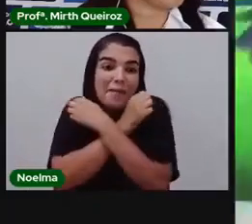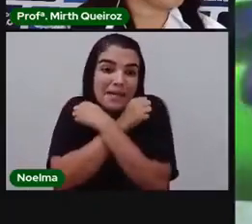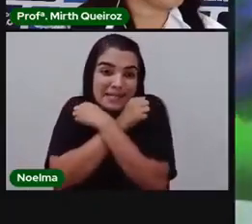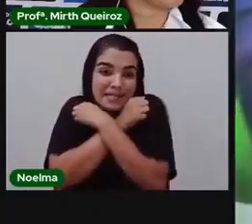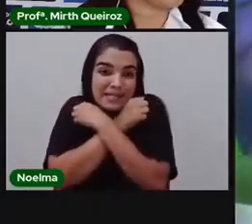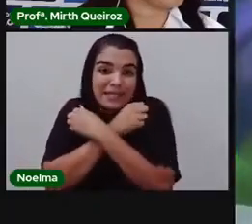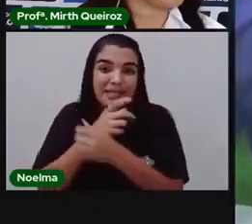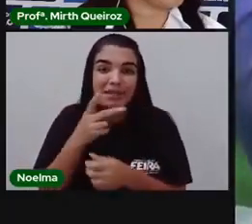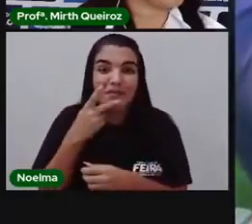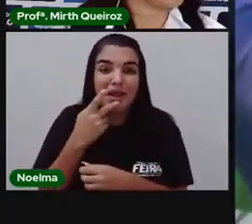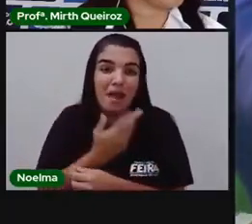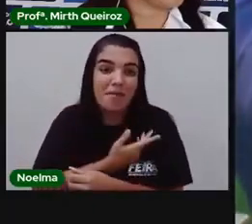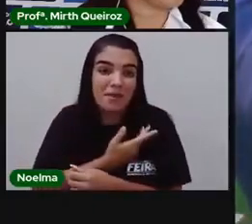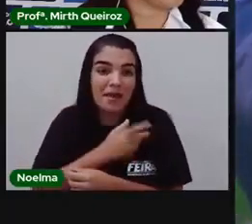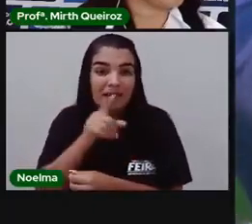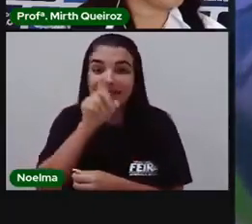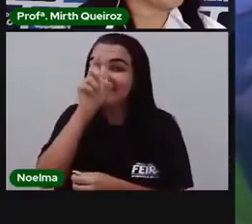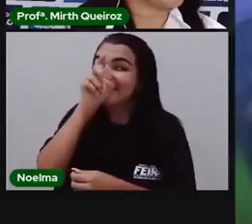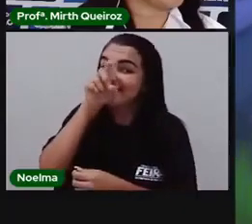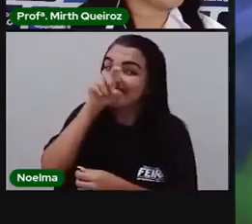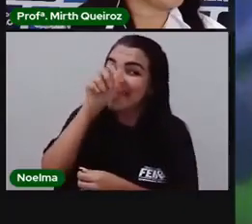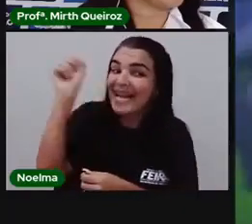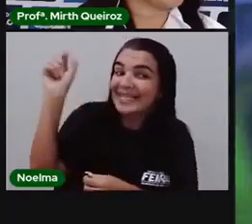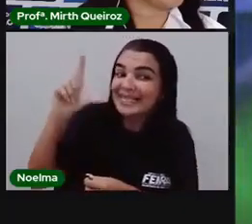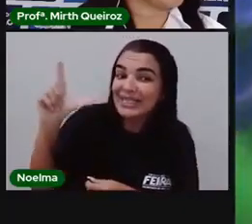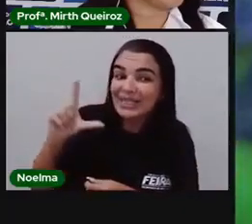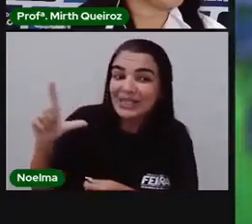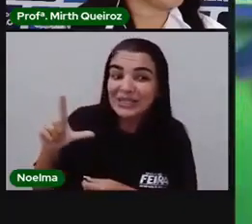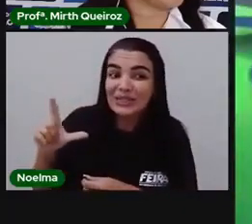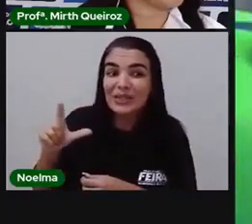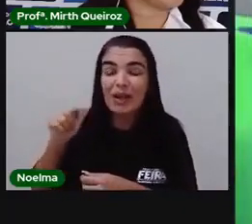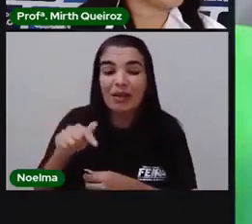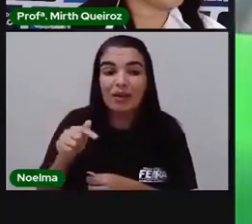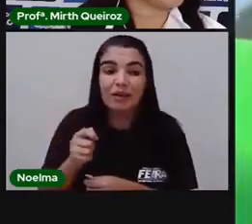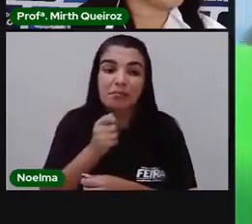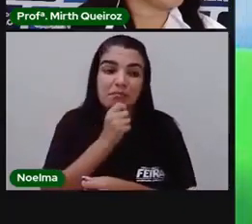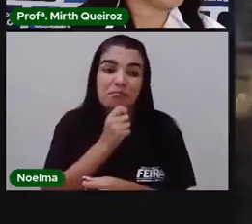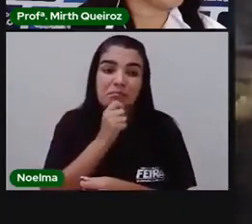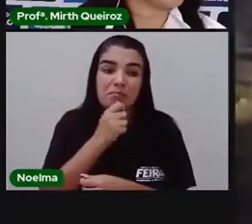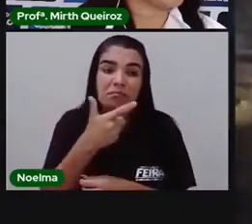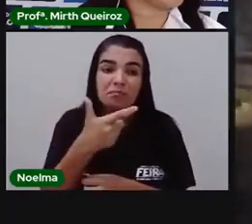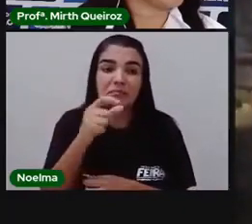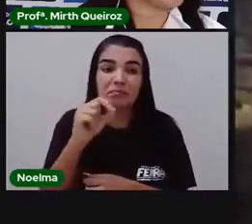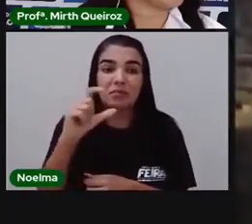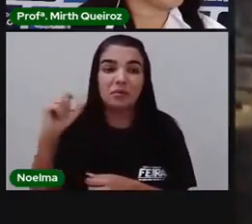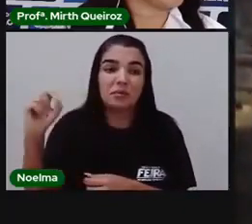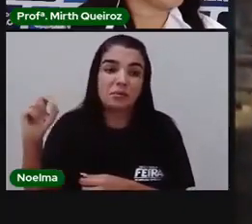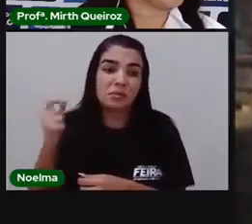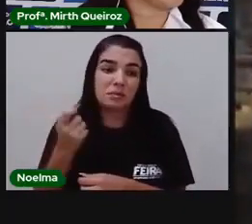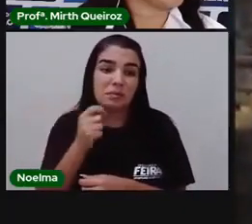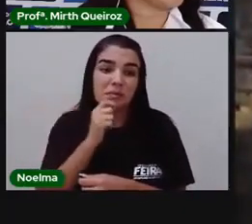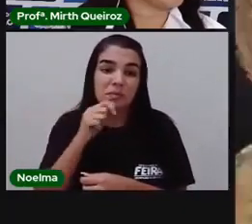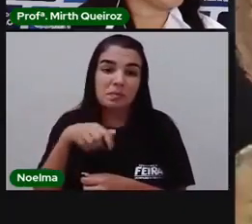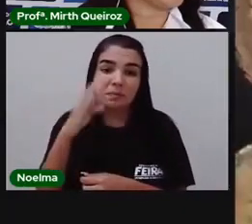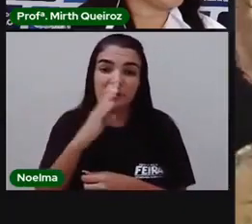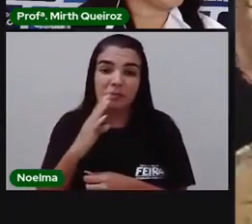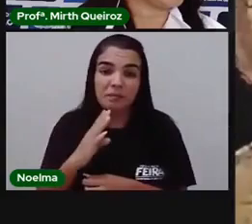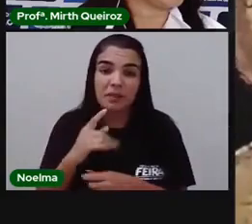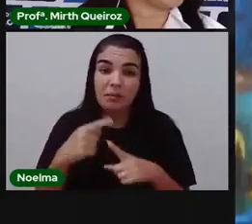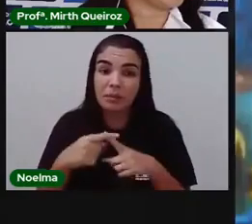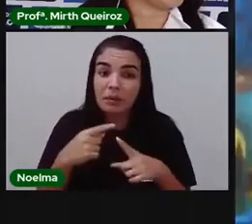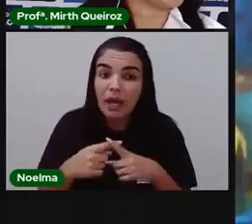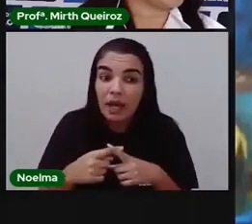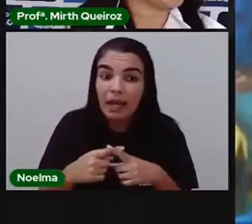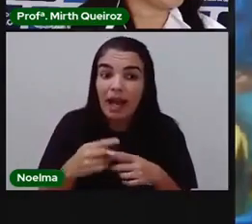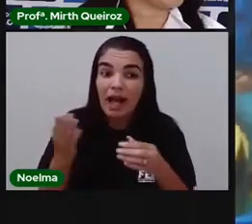ele nasceu. Até a ararinha azul, considerada extinta na natureza desde o ano 2000, principalmente por causa do corte indiscriminado